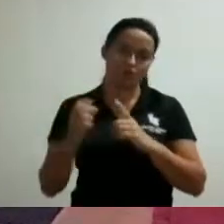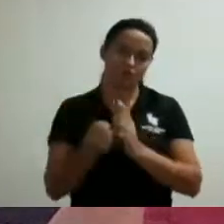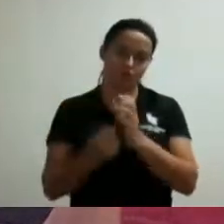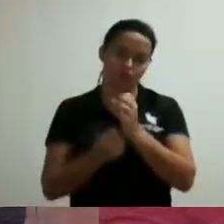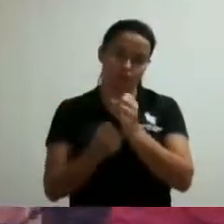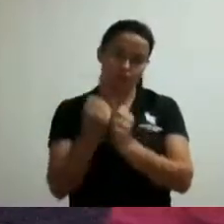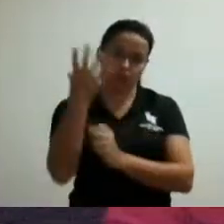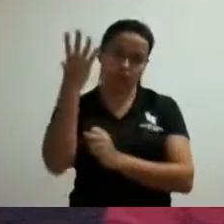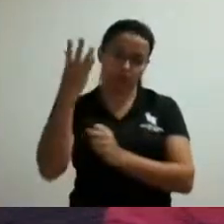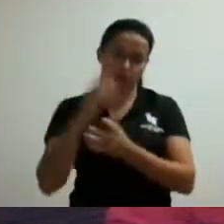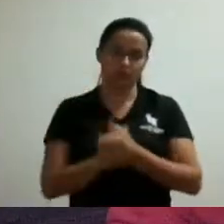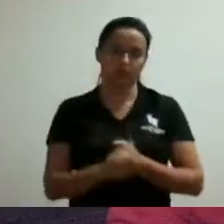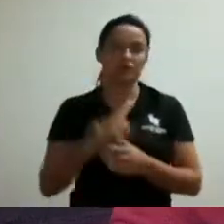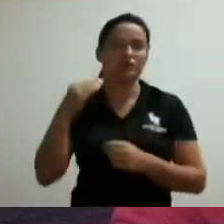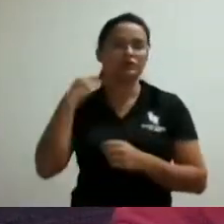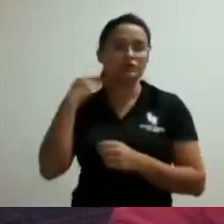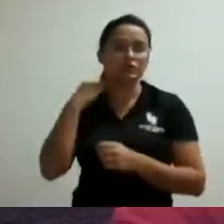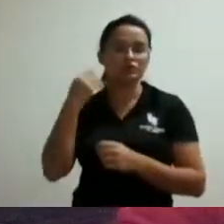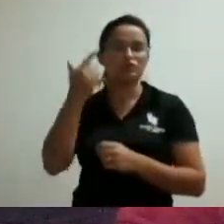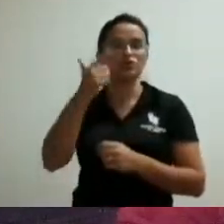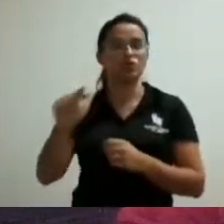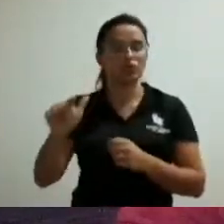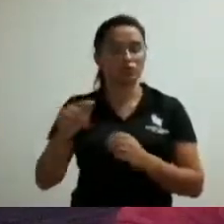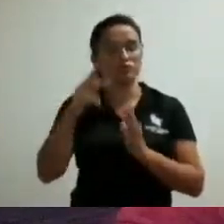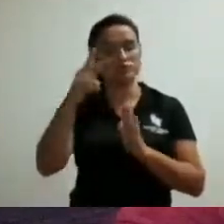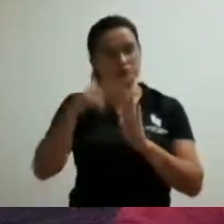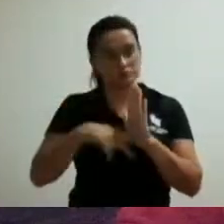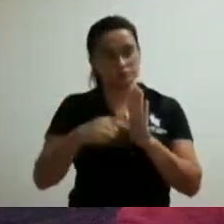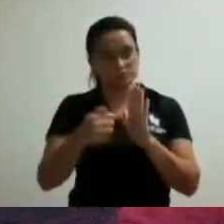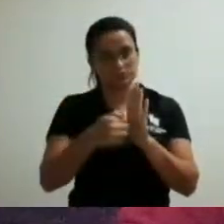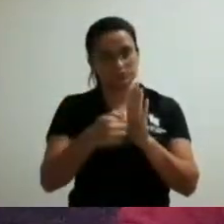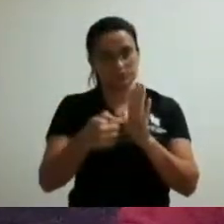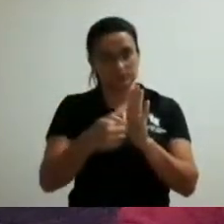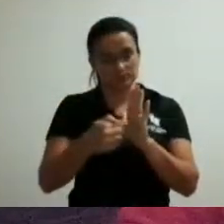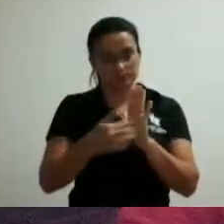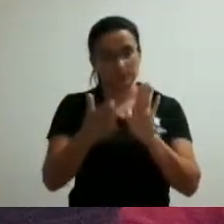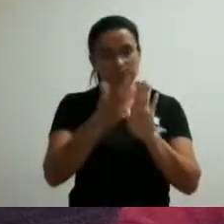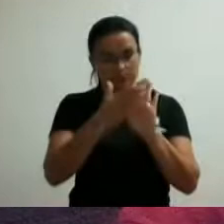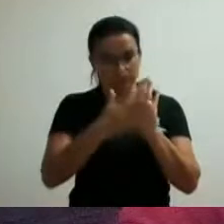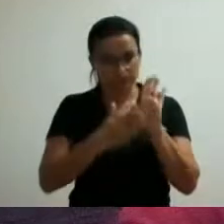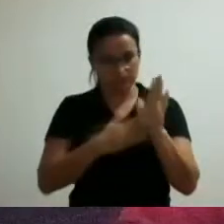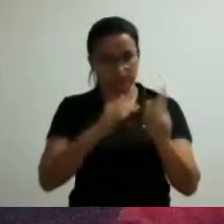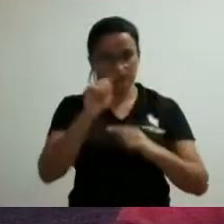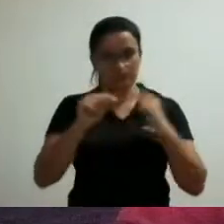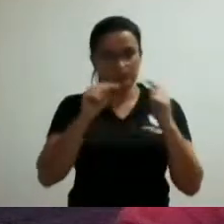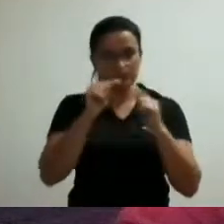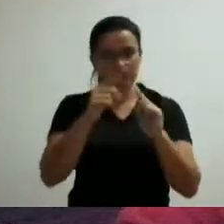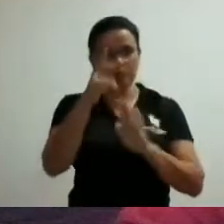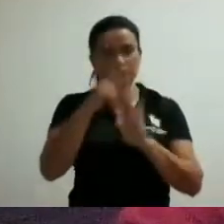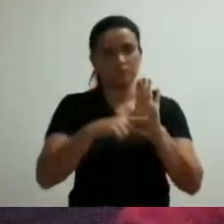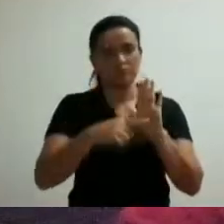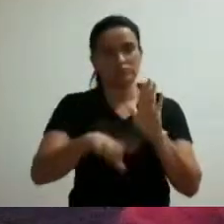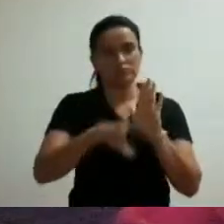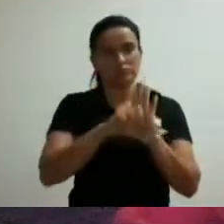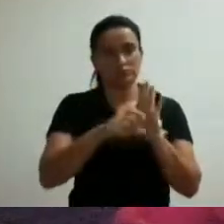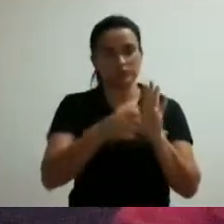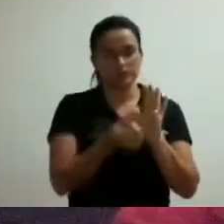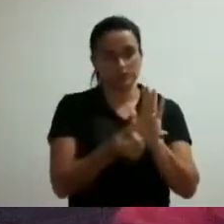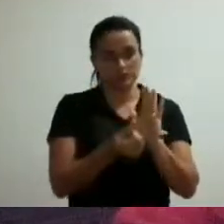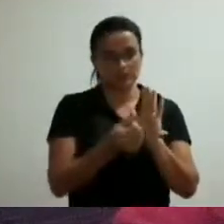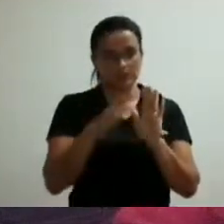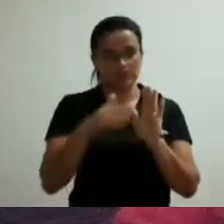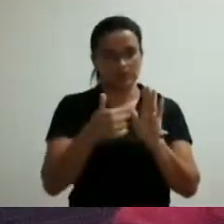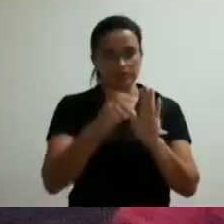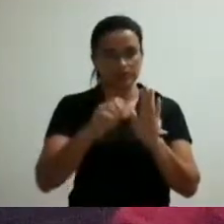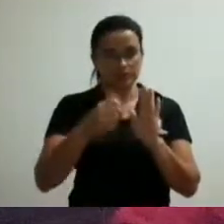do município de vitor e das outras providências proposição projeto de lei 6 barra 2019 de autoria